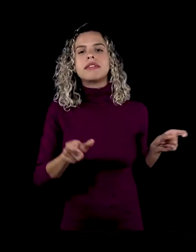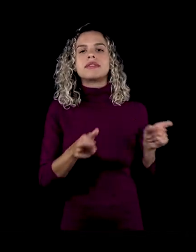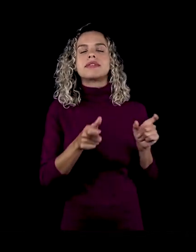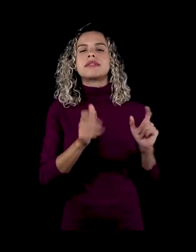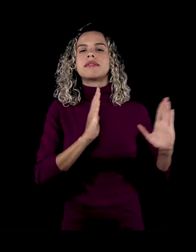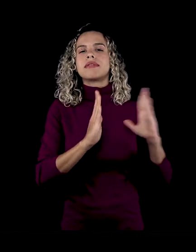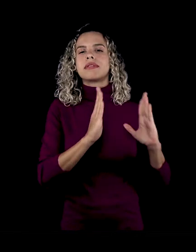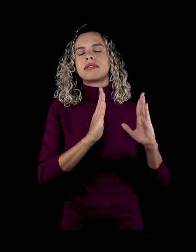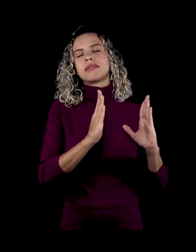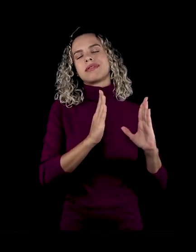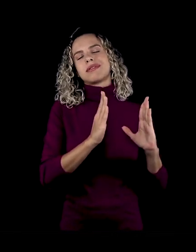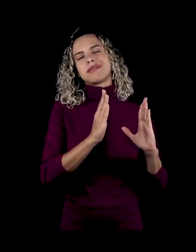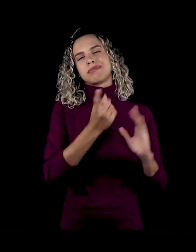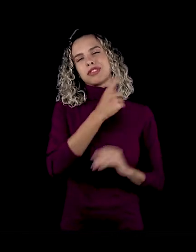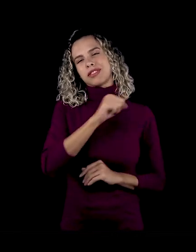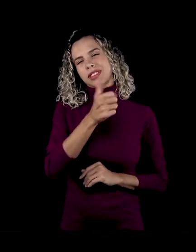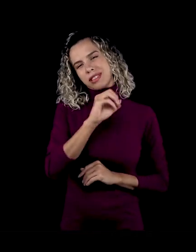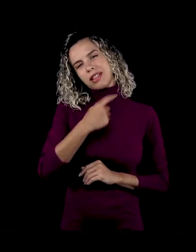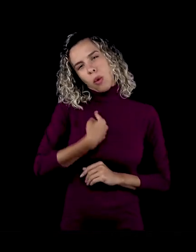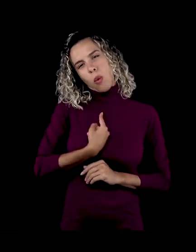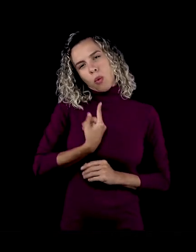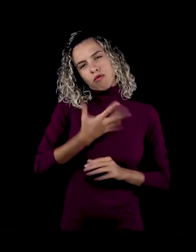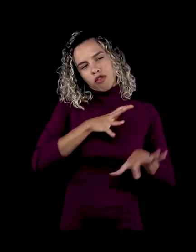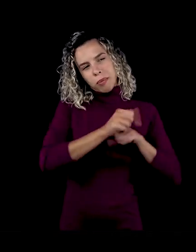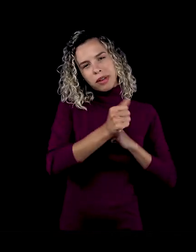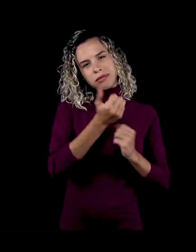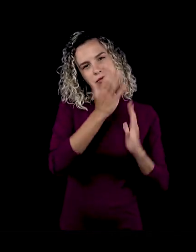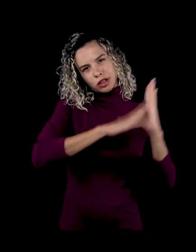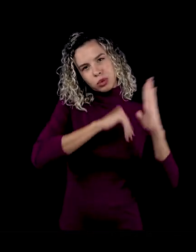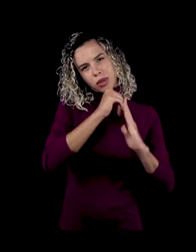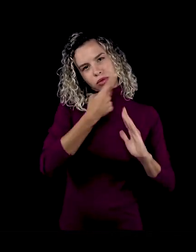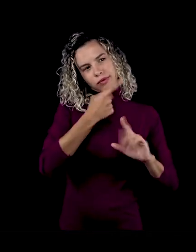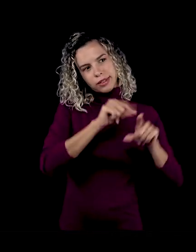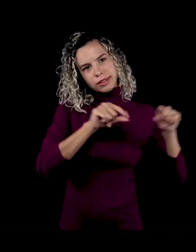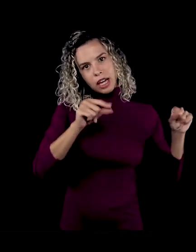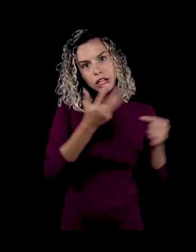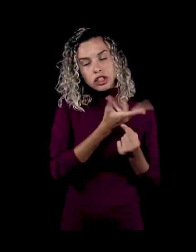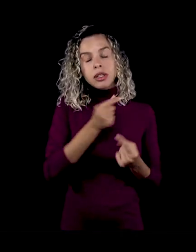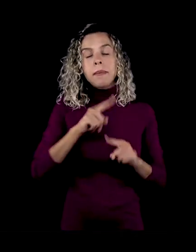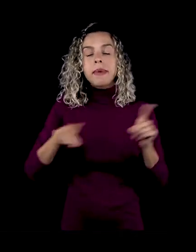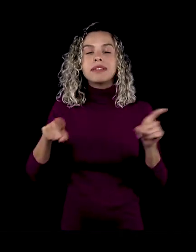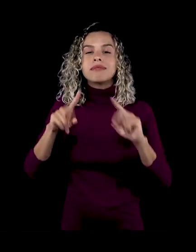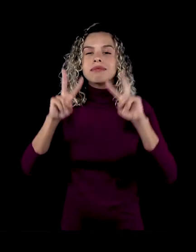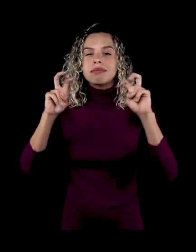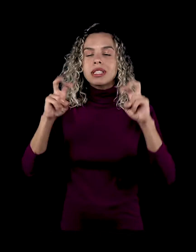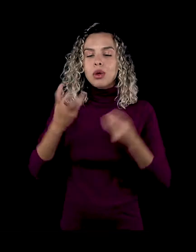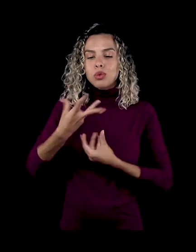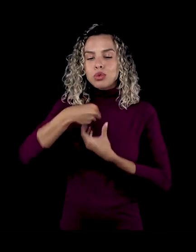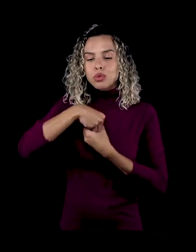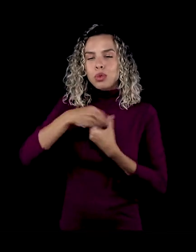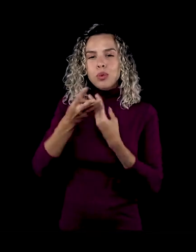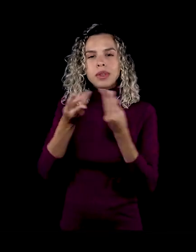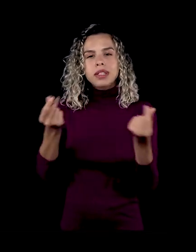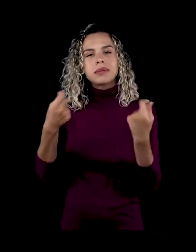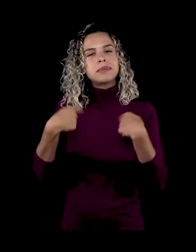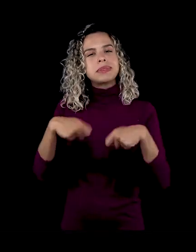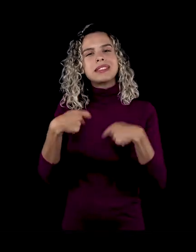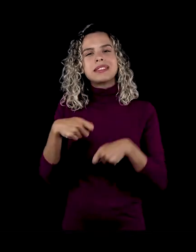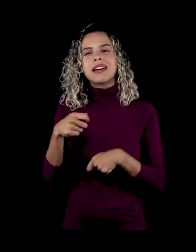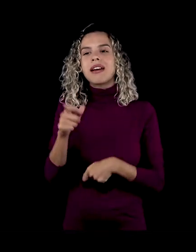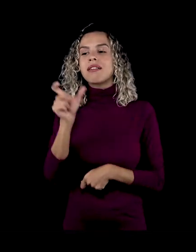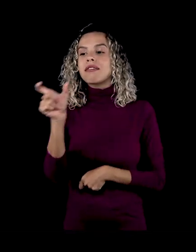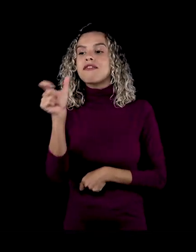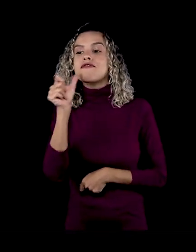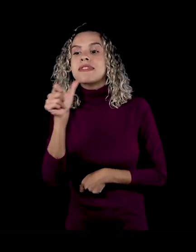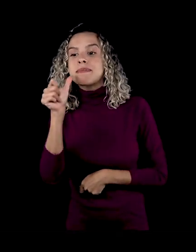Então, essas mesmas qualidades do subjetivo, elas precisam evadir essa palavra